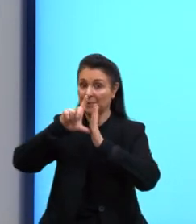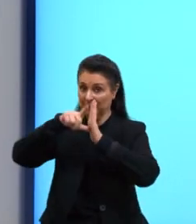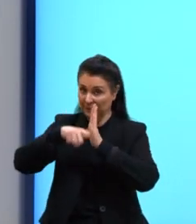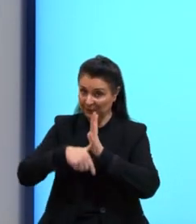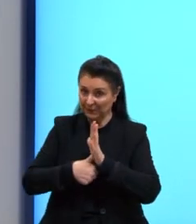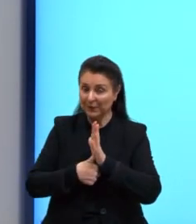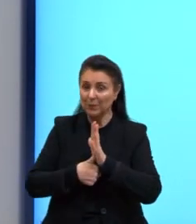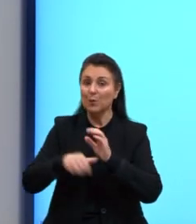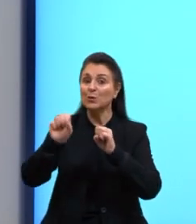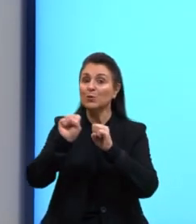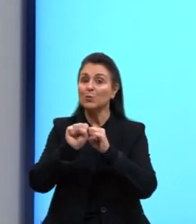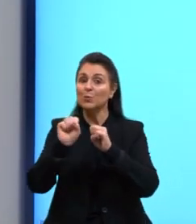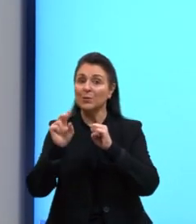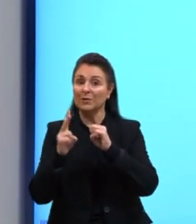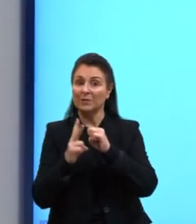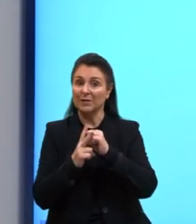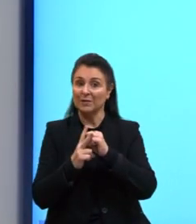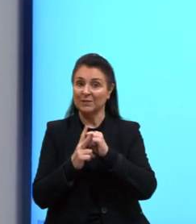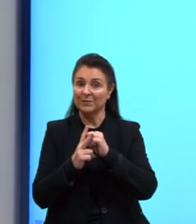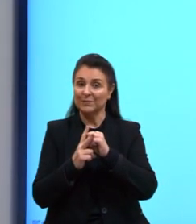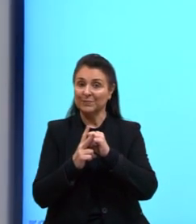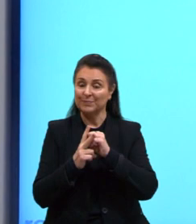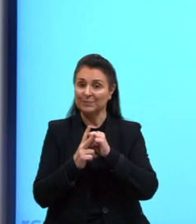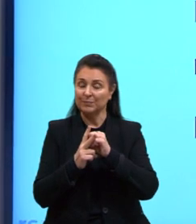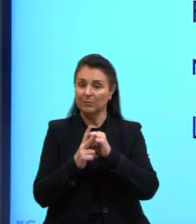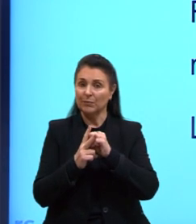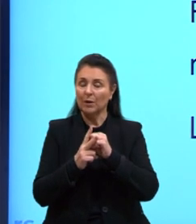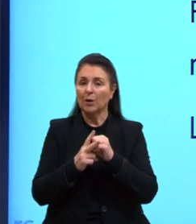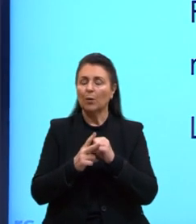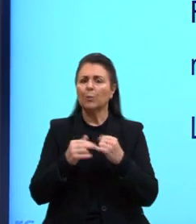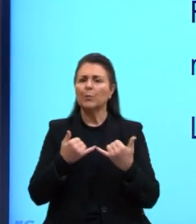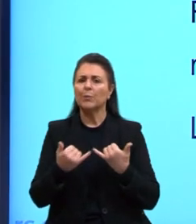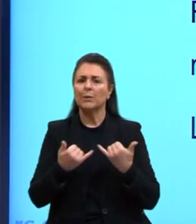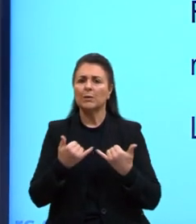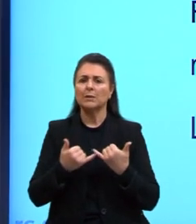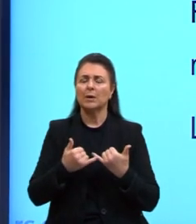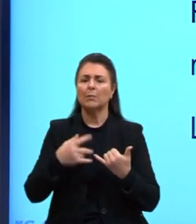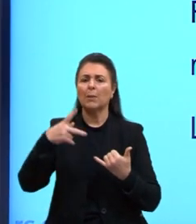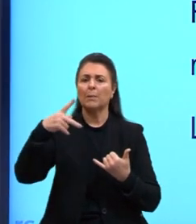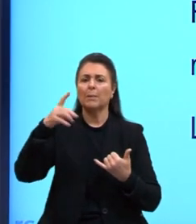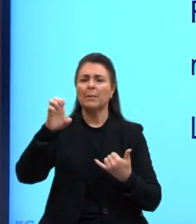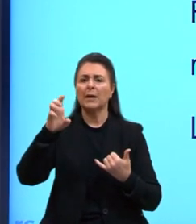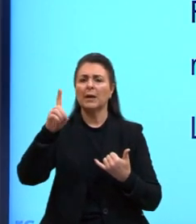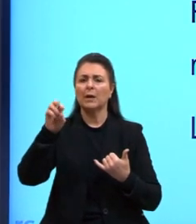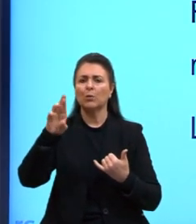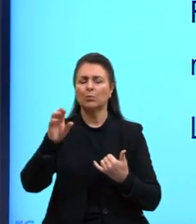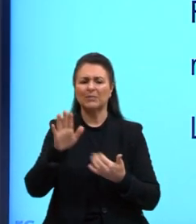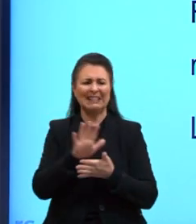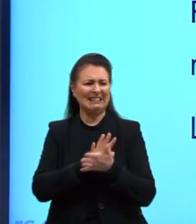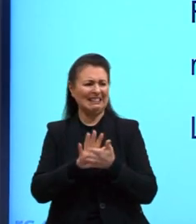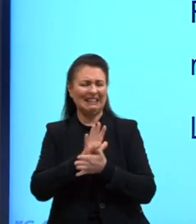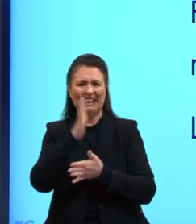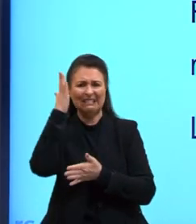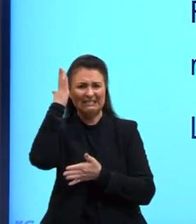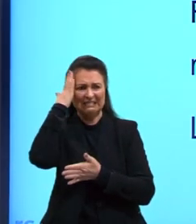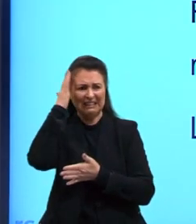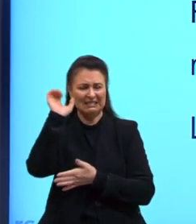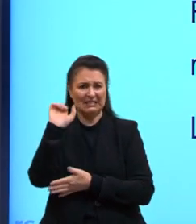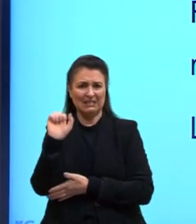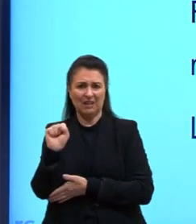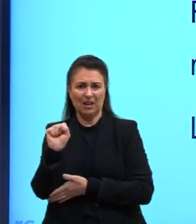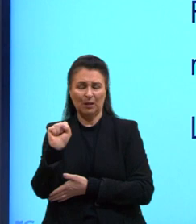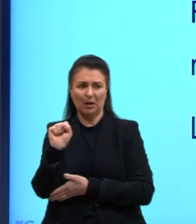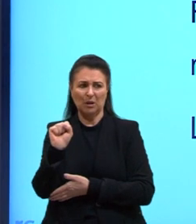de advérbios. Como, por exemplo, Pedro nada sabe relativamente